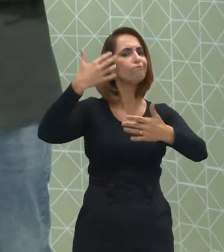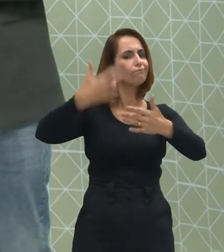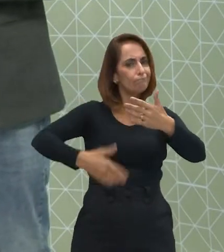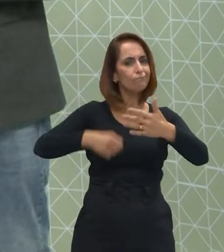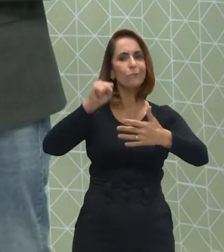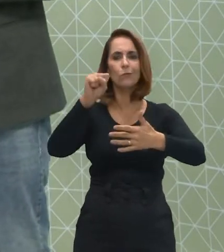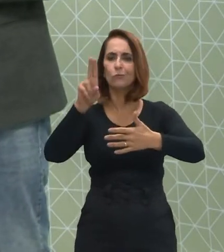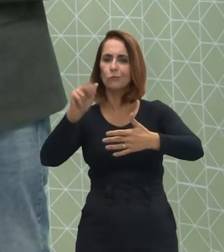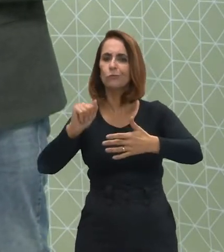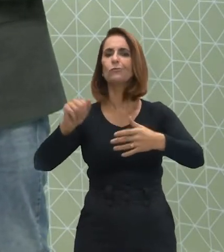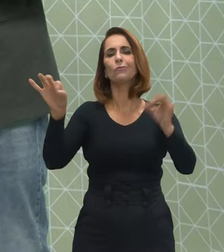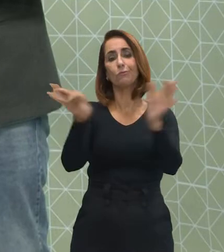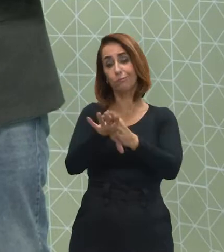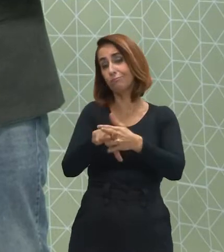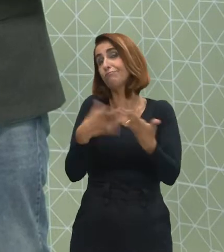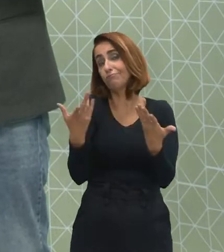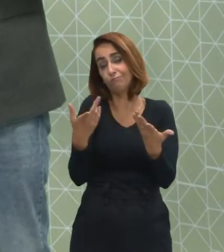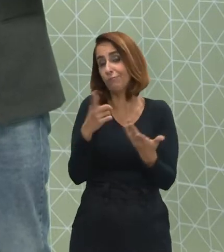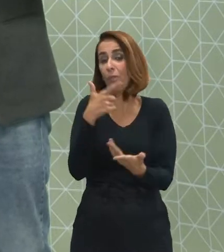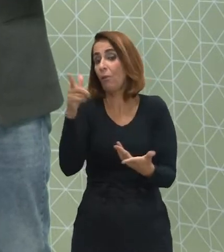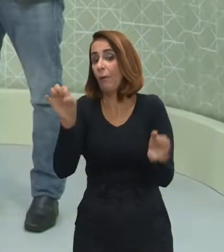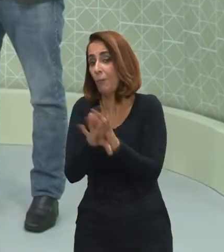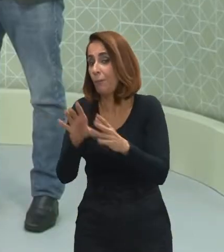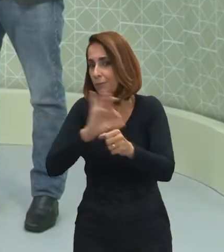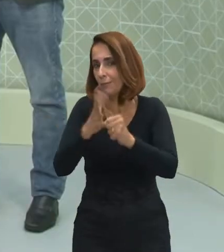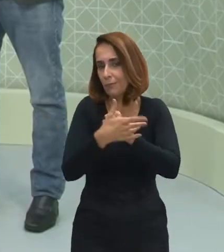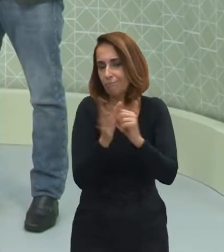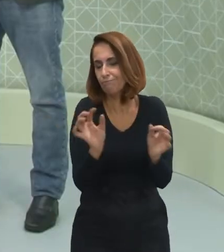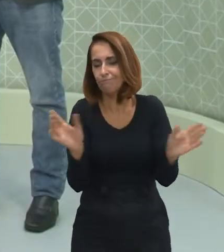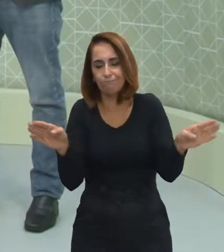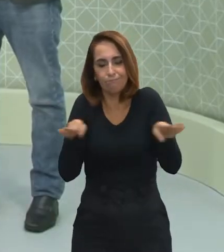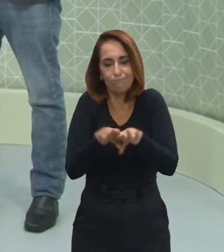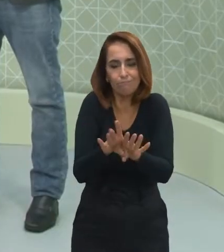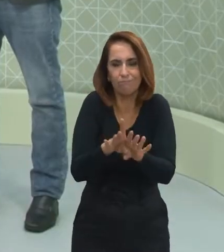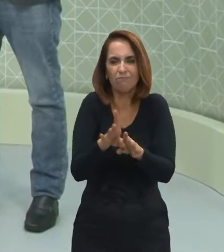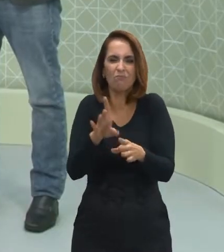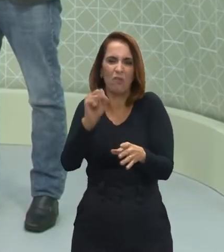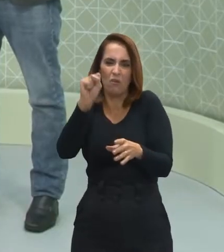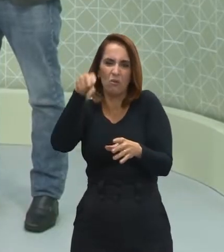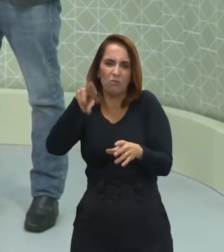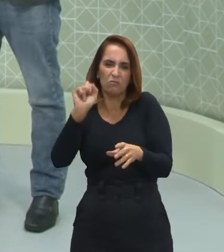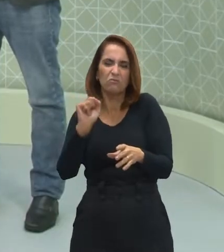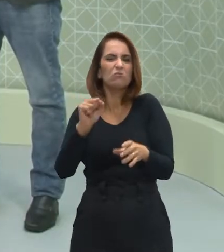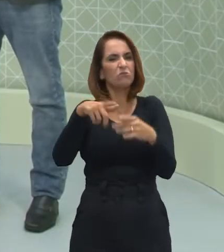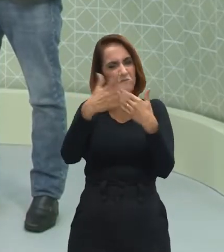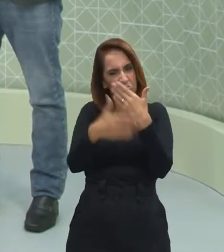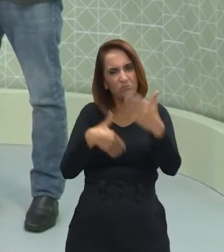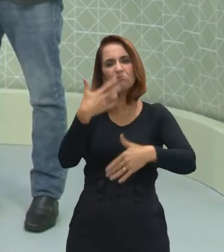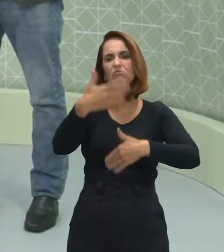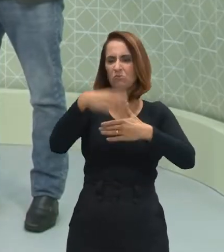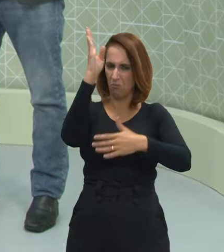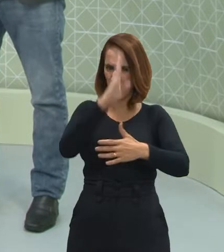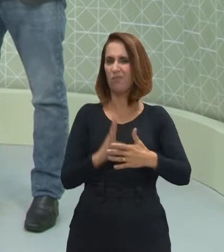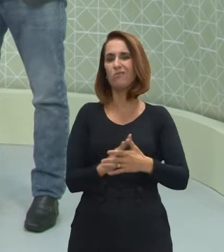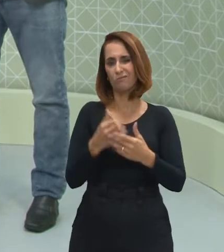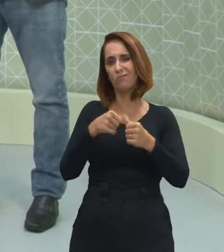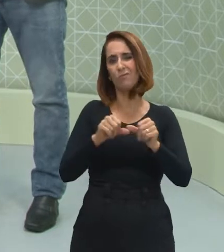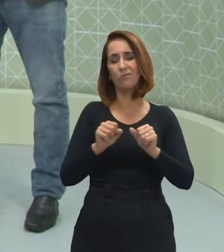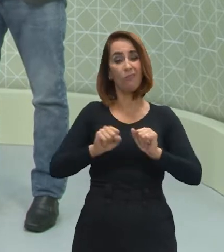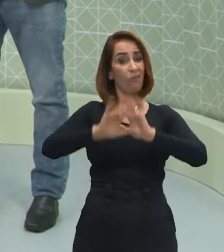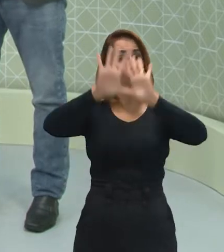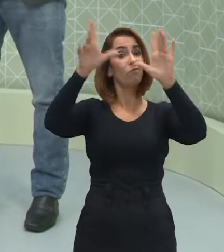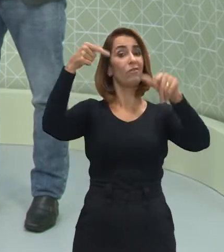Principalmente após a pandemia, né? Então, algo relacionado ao Sistema Único de Saúde no Brasil, também está em